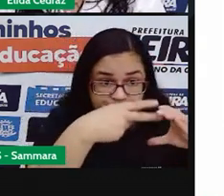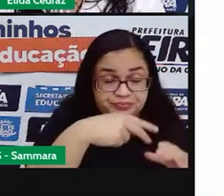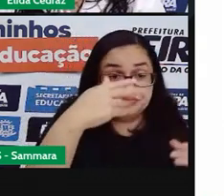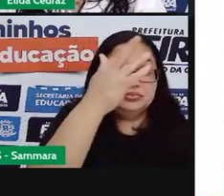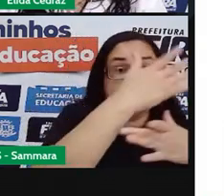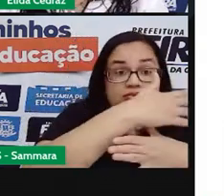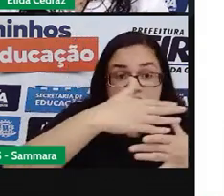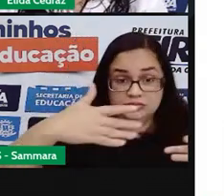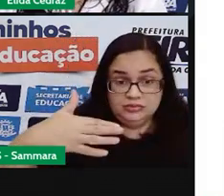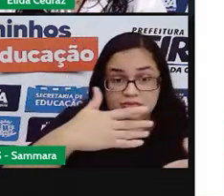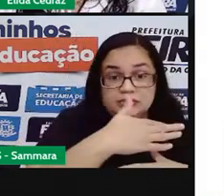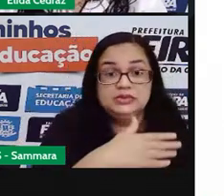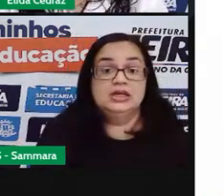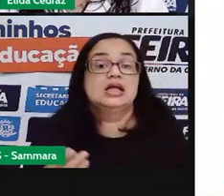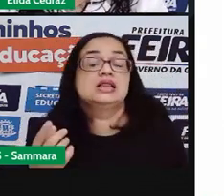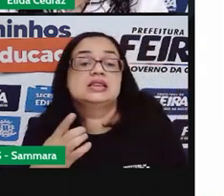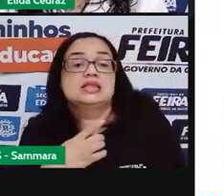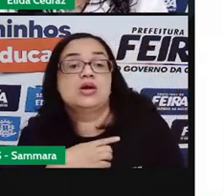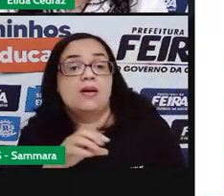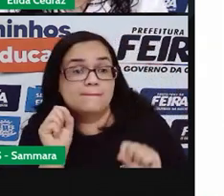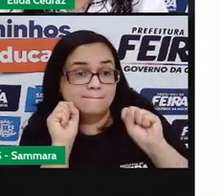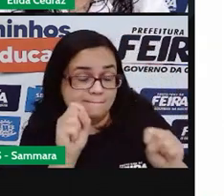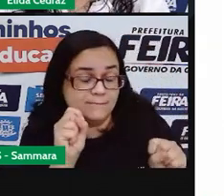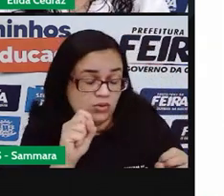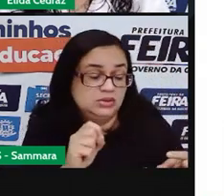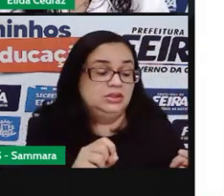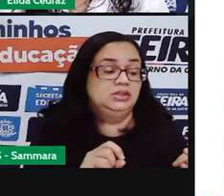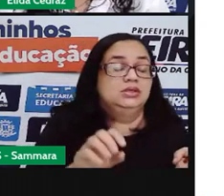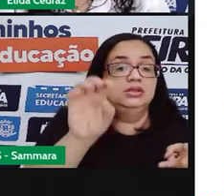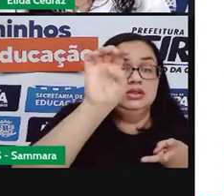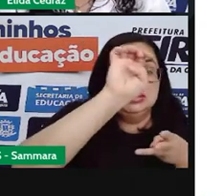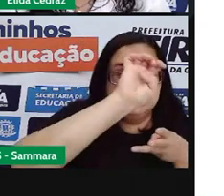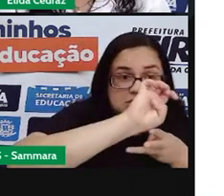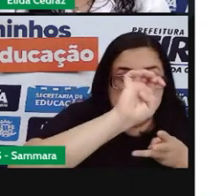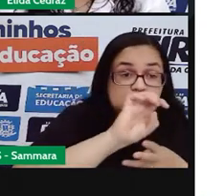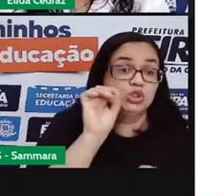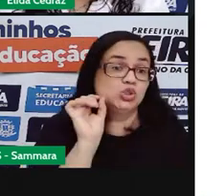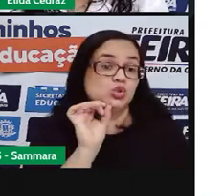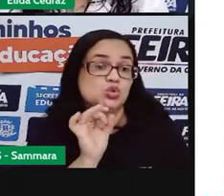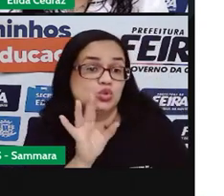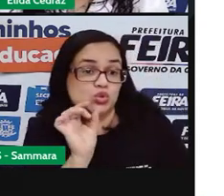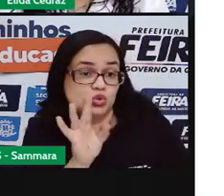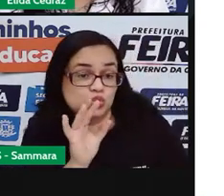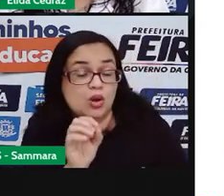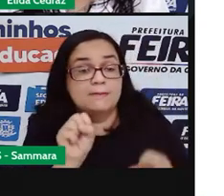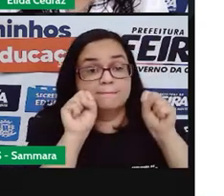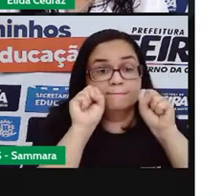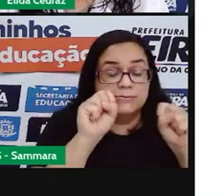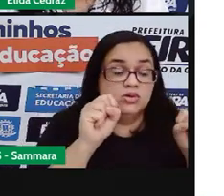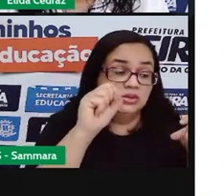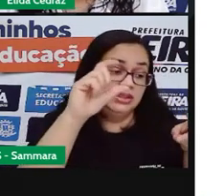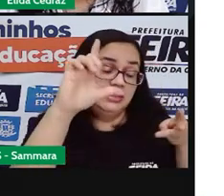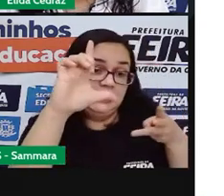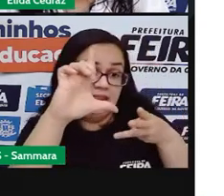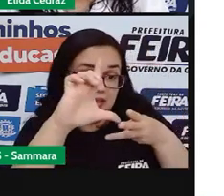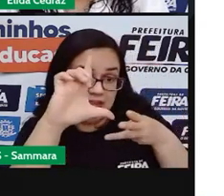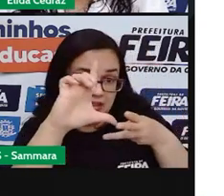deixou de exercer o Poder Executivo, Ficando apenas com o Poder